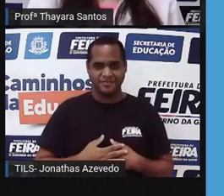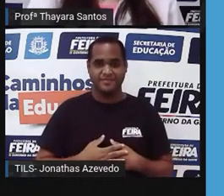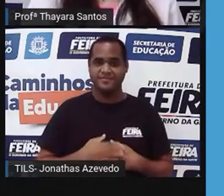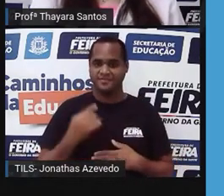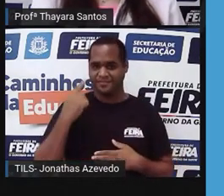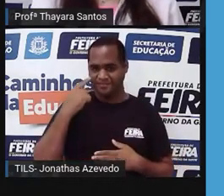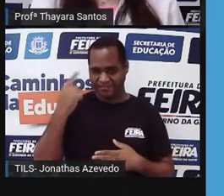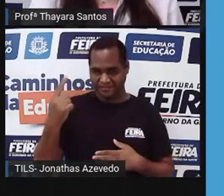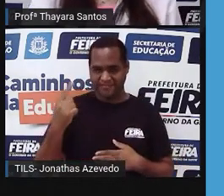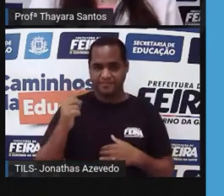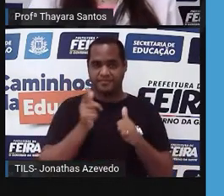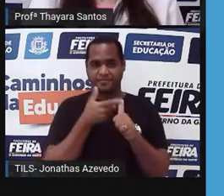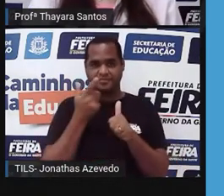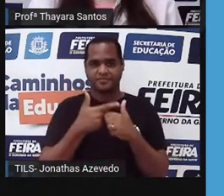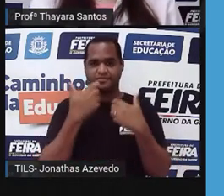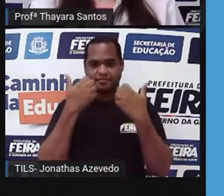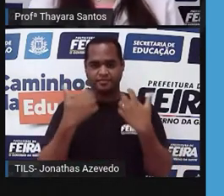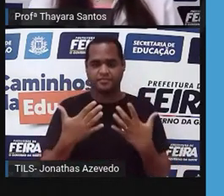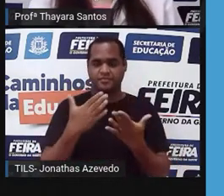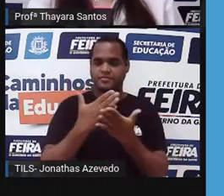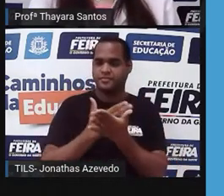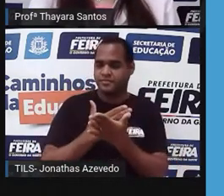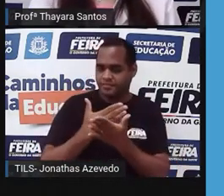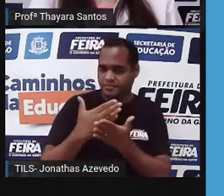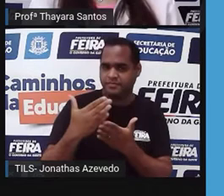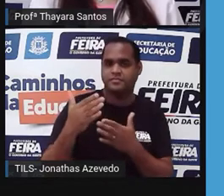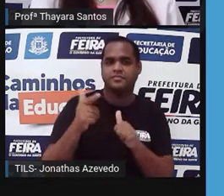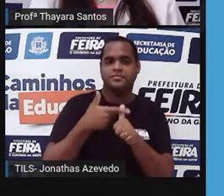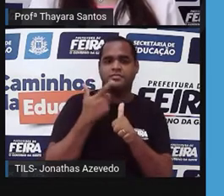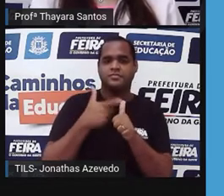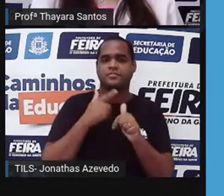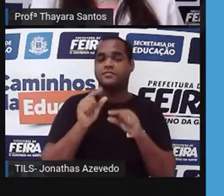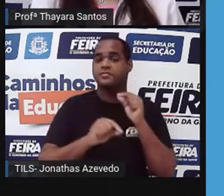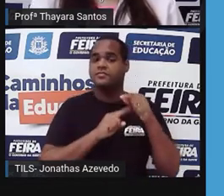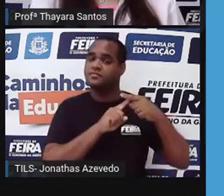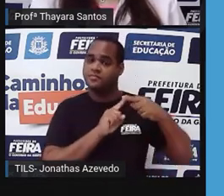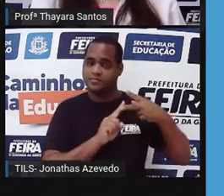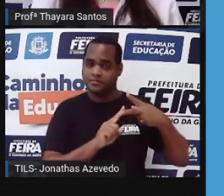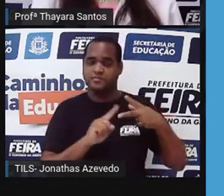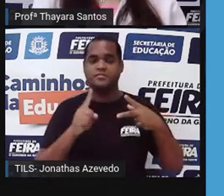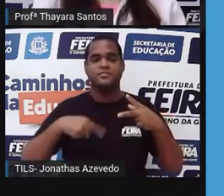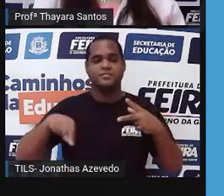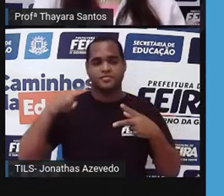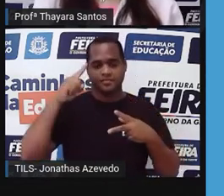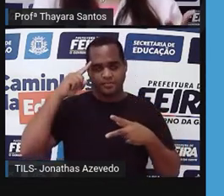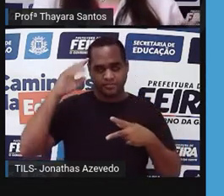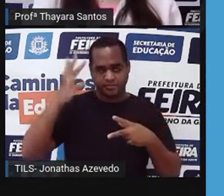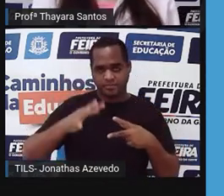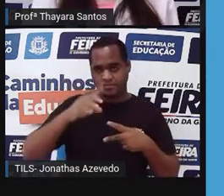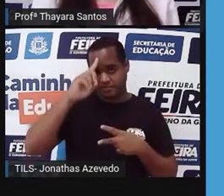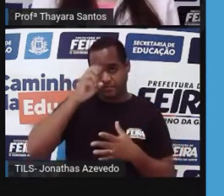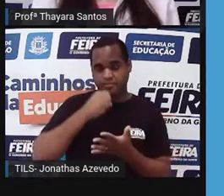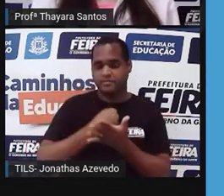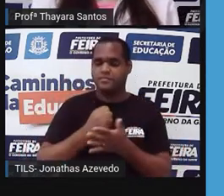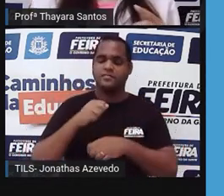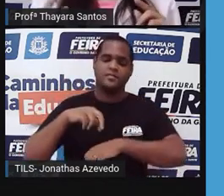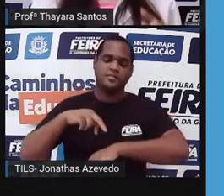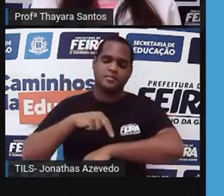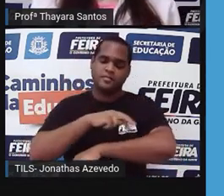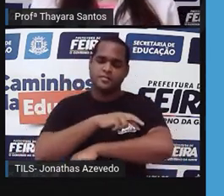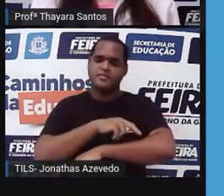Então, primeiro do que tudo, antes da gente falar sobre o lamarquismo e o darwinismo, a gente tem que primeiro definir o que é evolução.